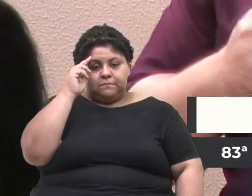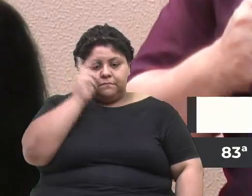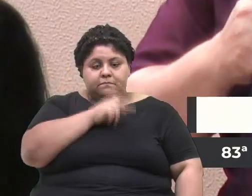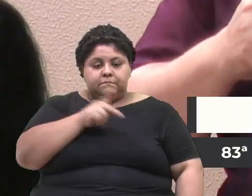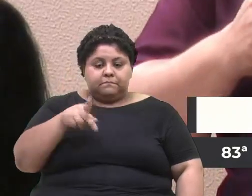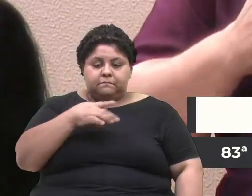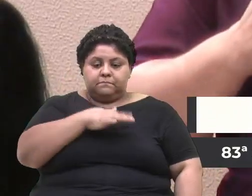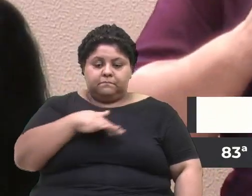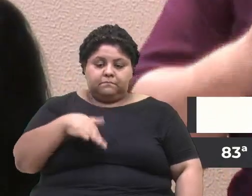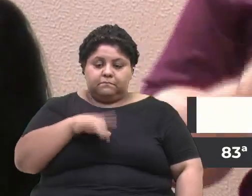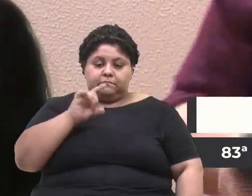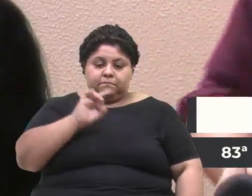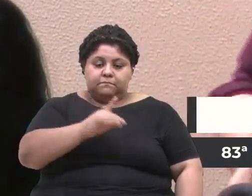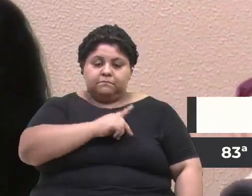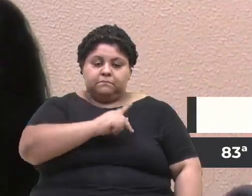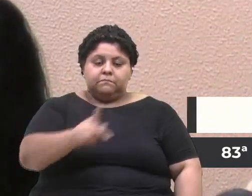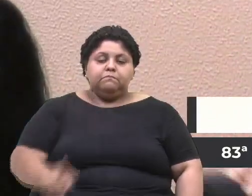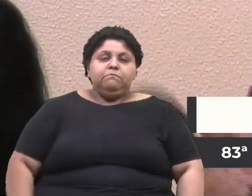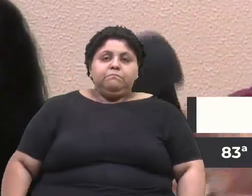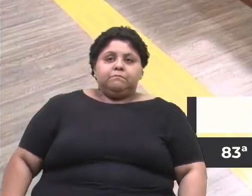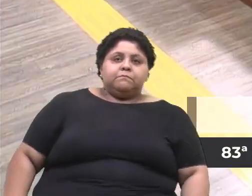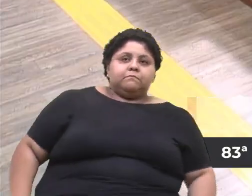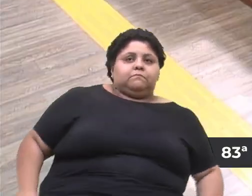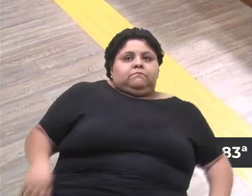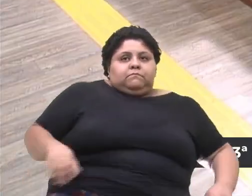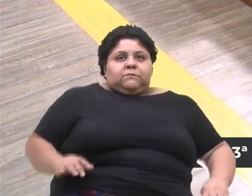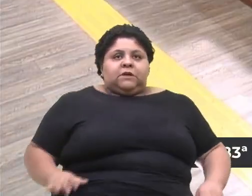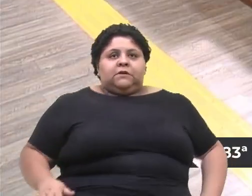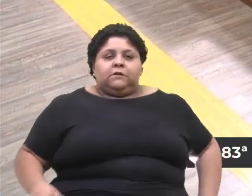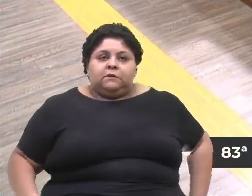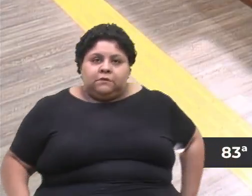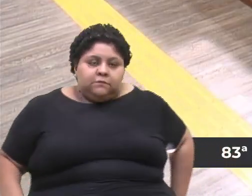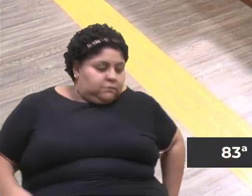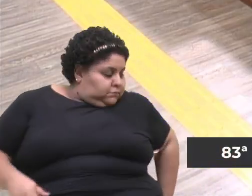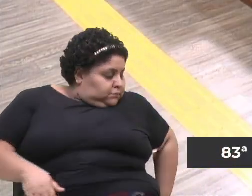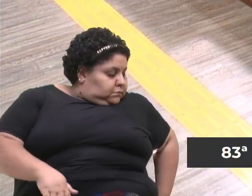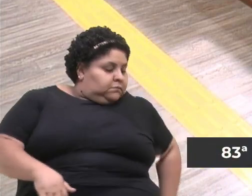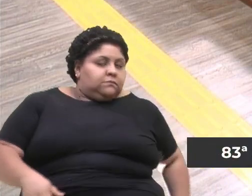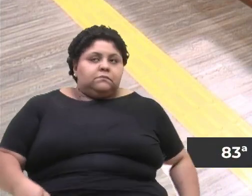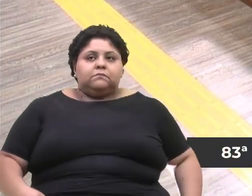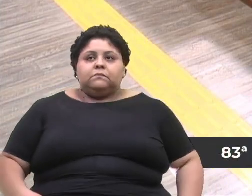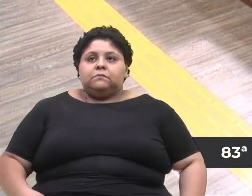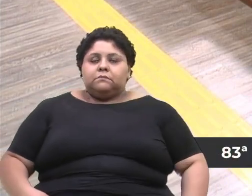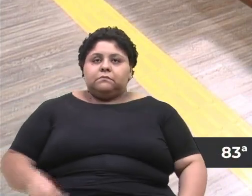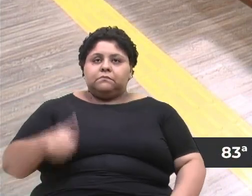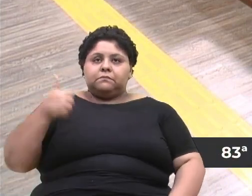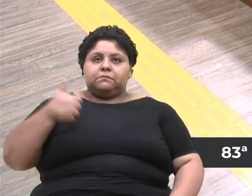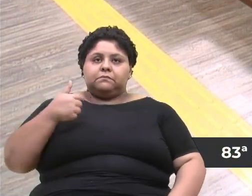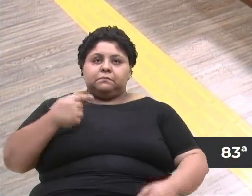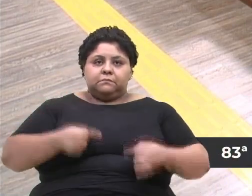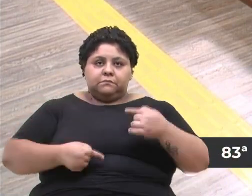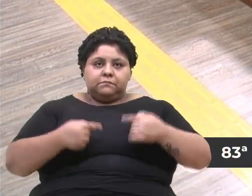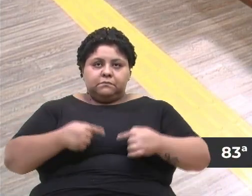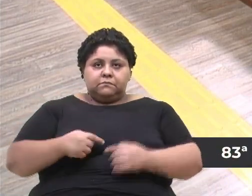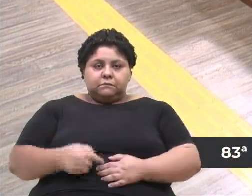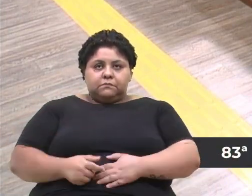presidente. Obrigado. Em primeira discussão... Peço a palavra, senhor presidente. Peço a palavra.